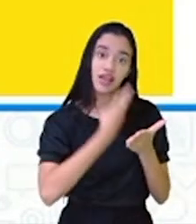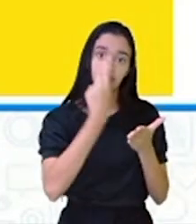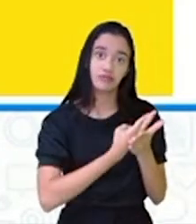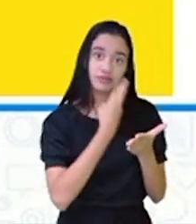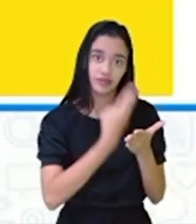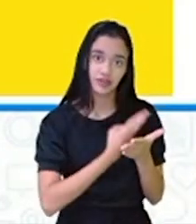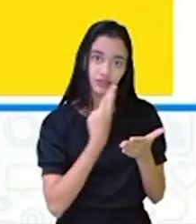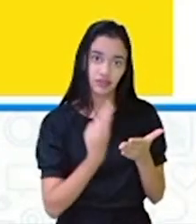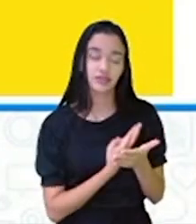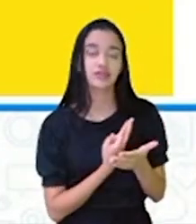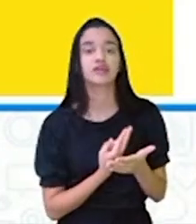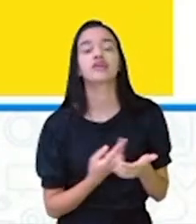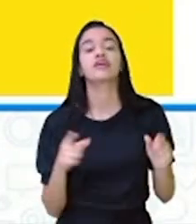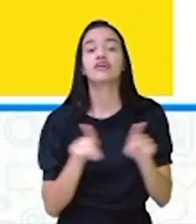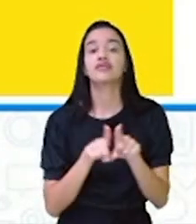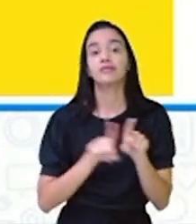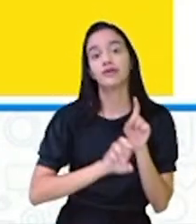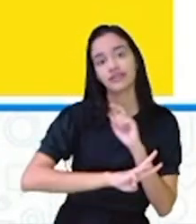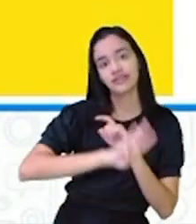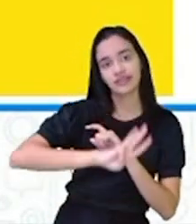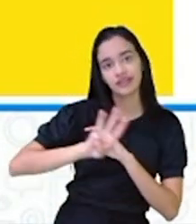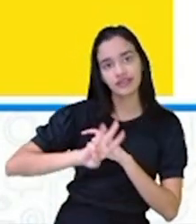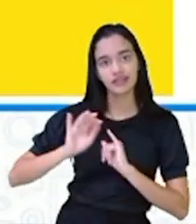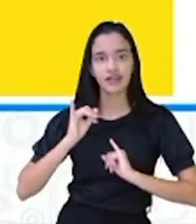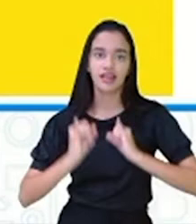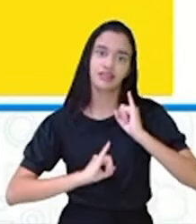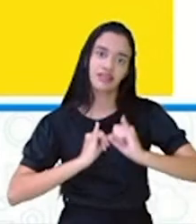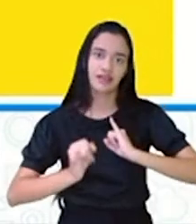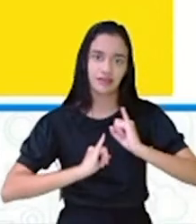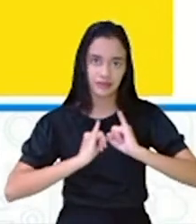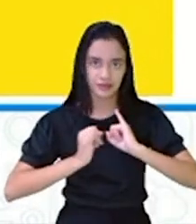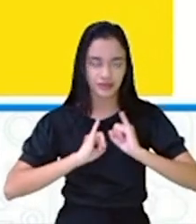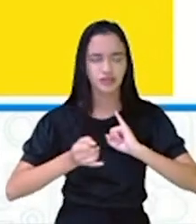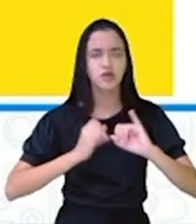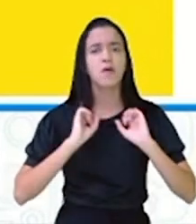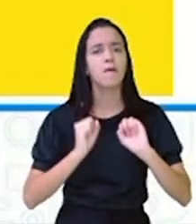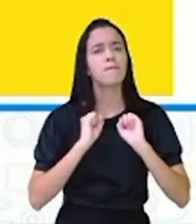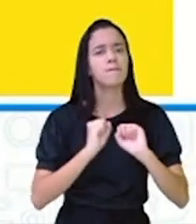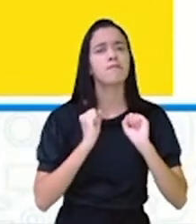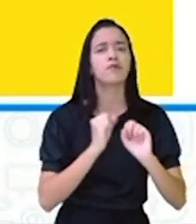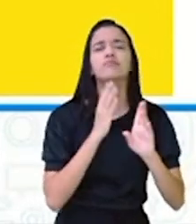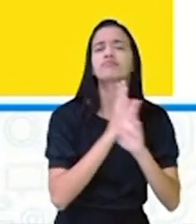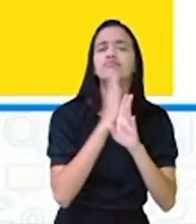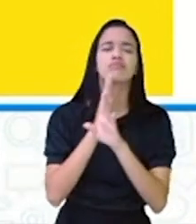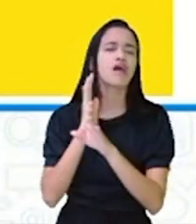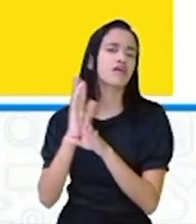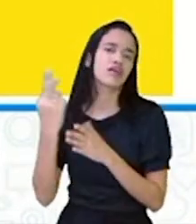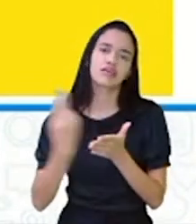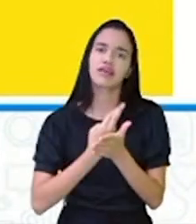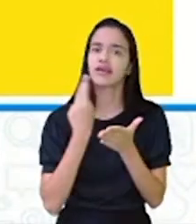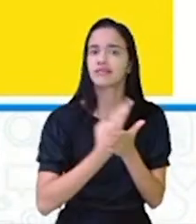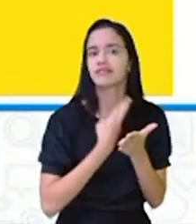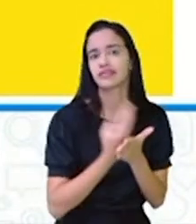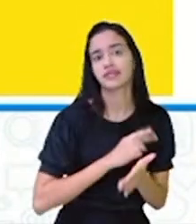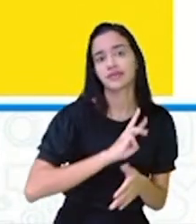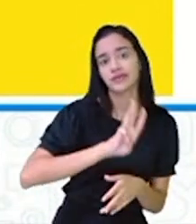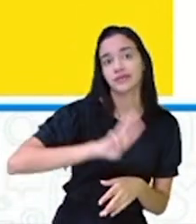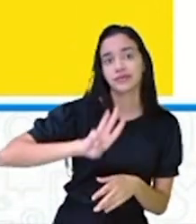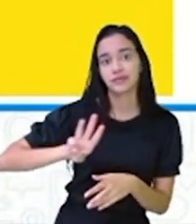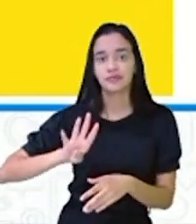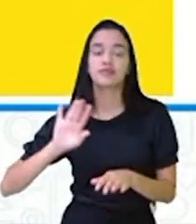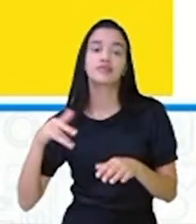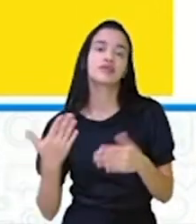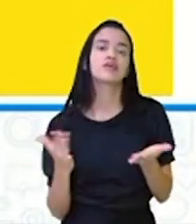divulgação científica e sites da internet. Então, a gente pode encontrar esses textos em revistas, em sites.